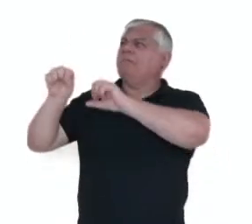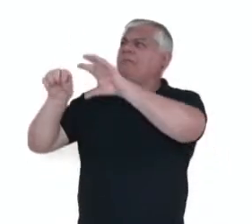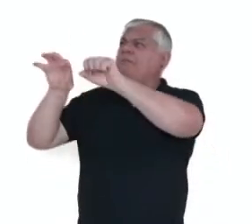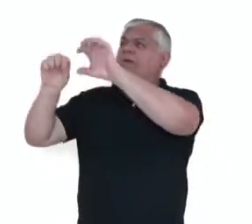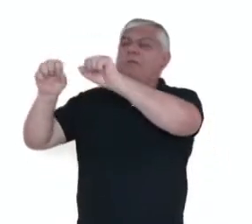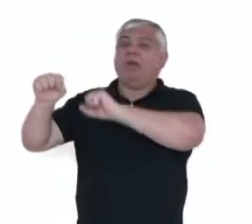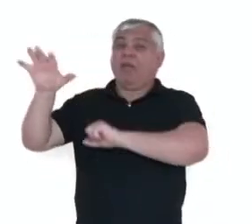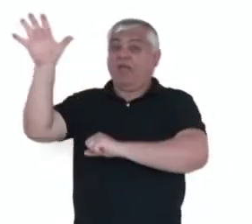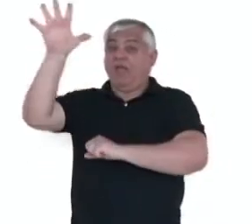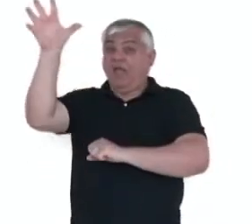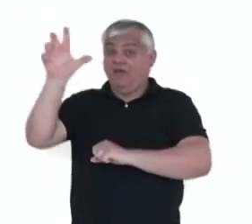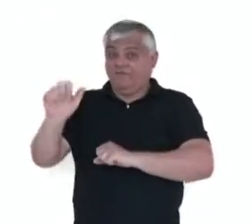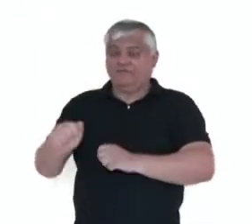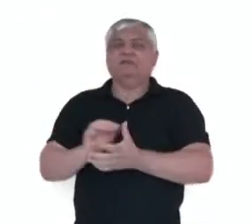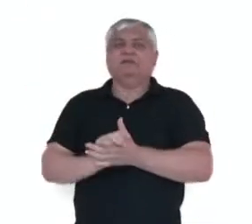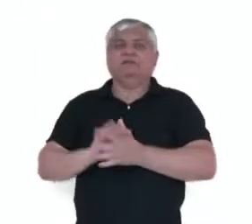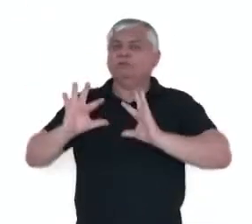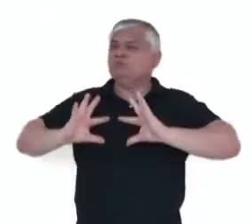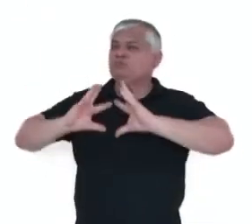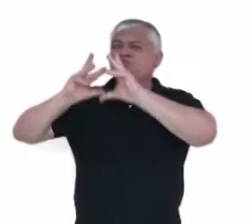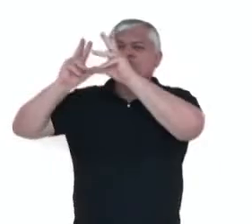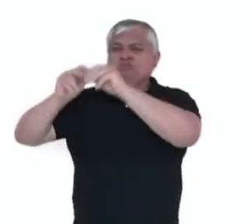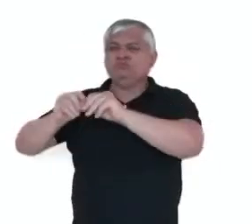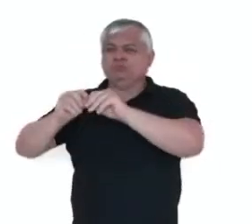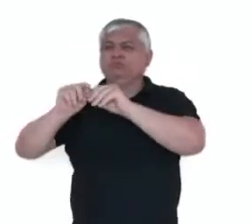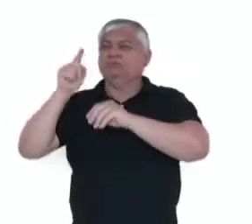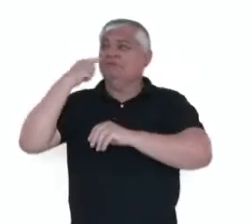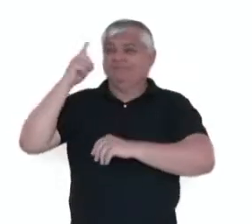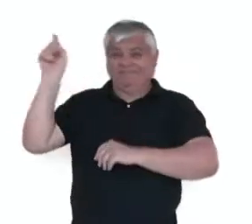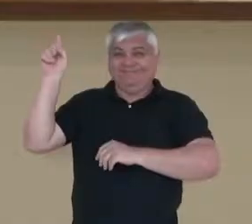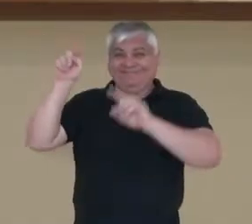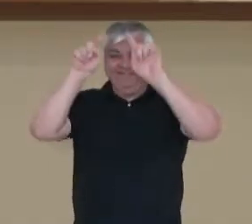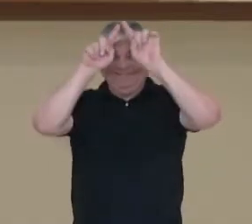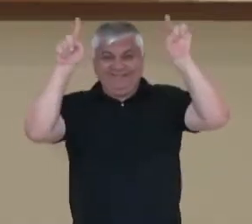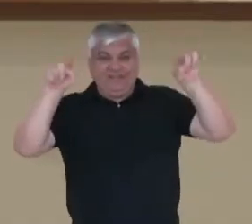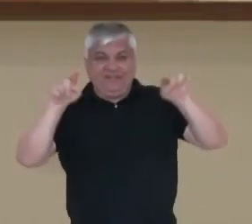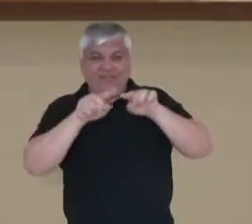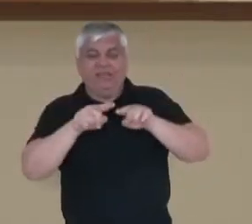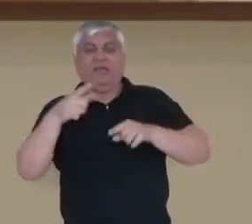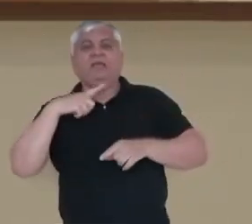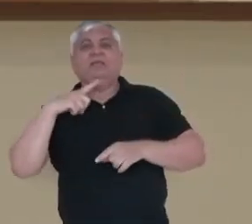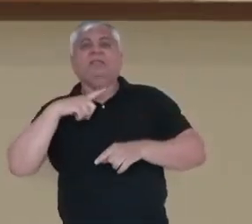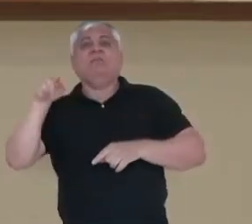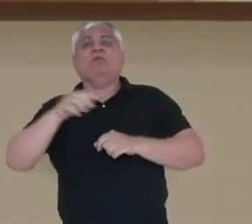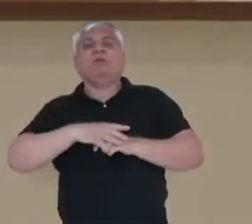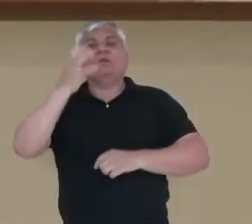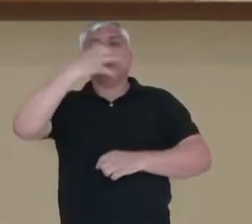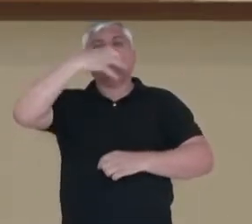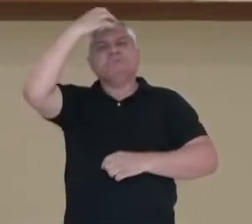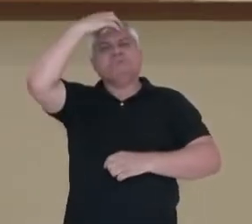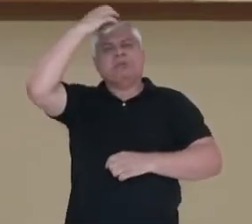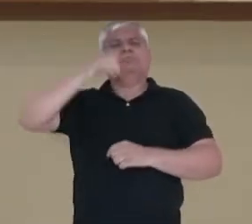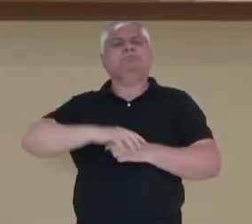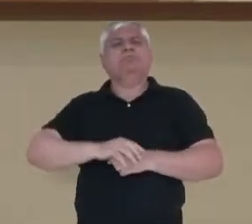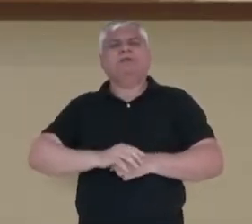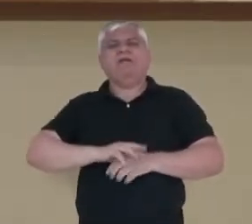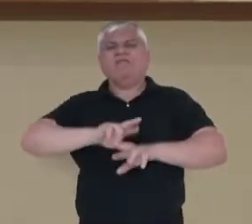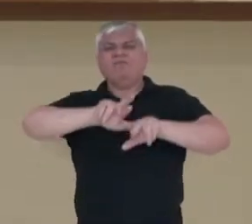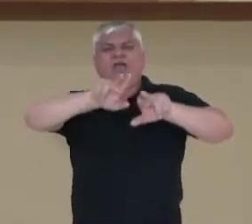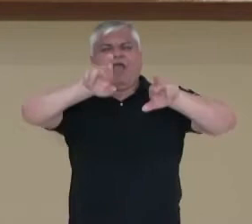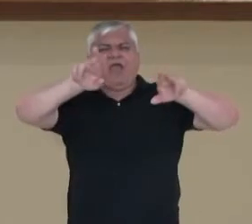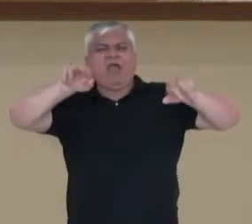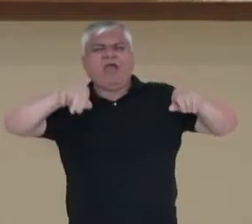nós podemos ver aqui. Isso tudo vai ocorrer dentro de uma projeção de uma ação imperialista que várias nações